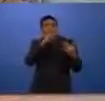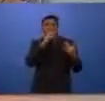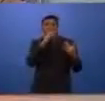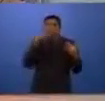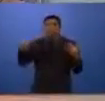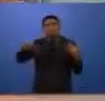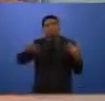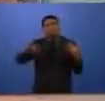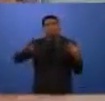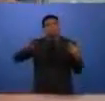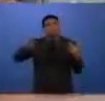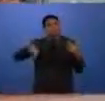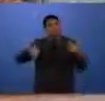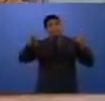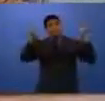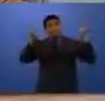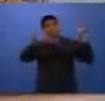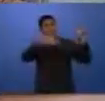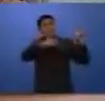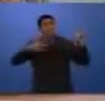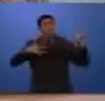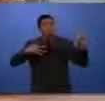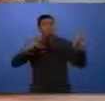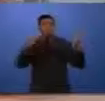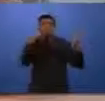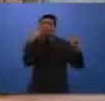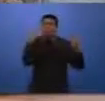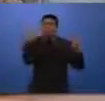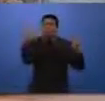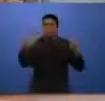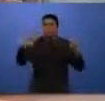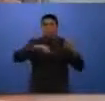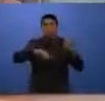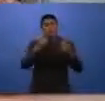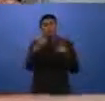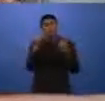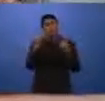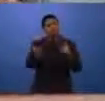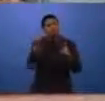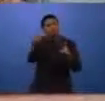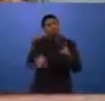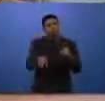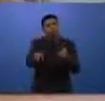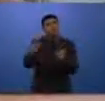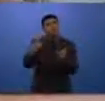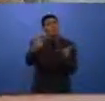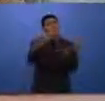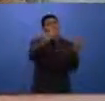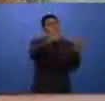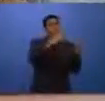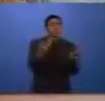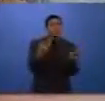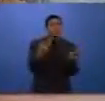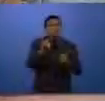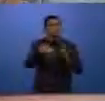do pai, visto que o uso da droga é uma questão de saúde. E o que nos interessa é o combate ao tráfico, é o combate ao traficante de